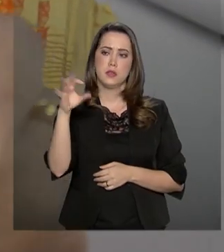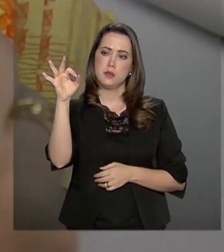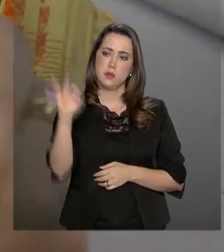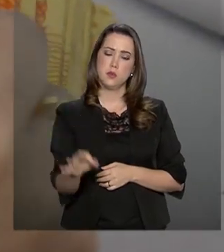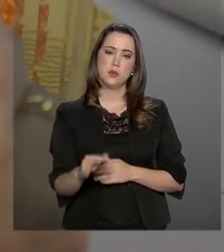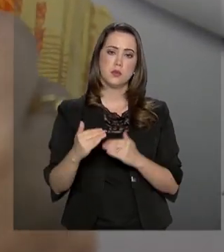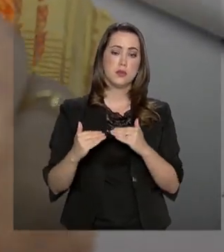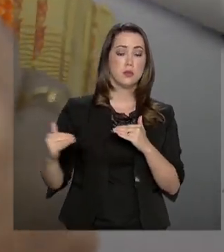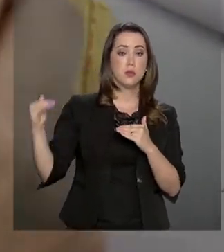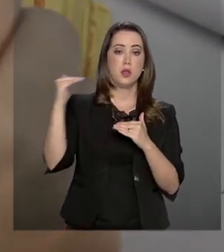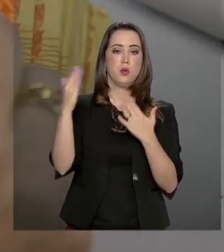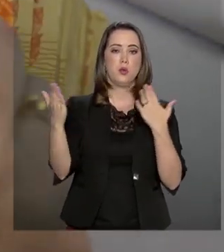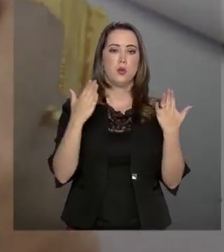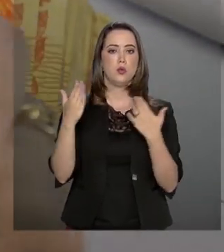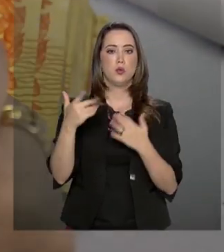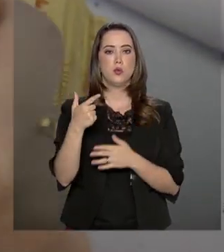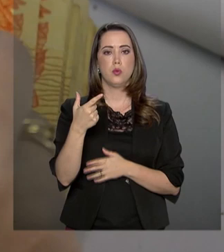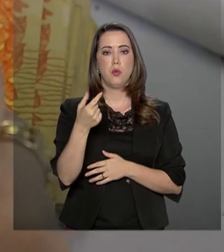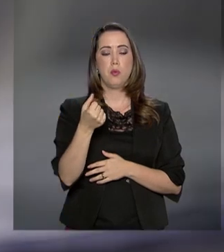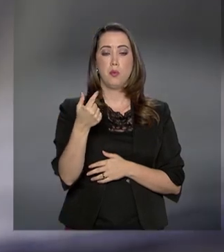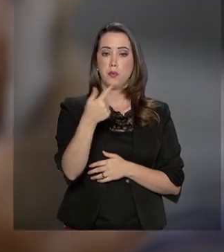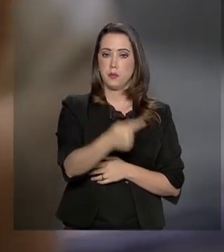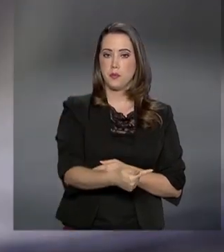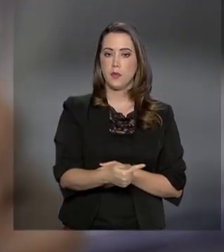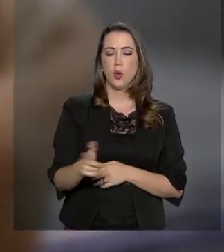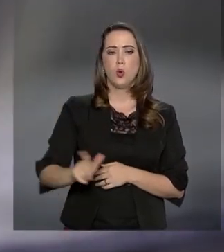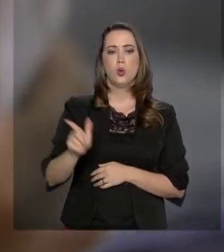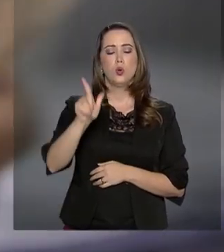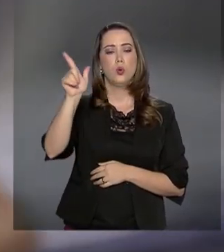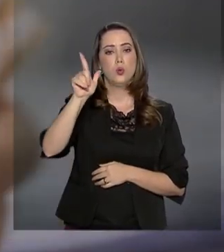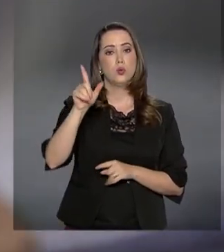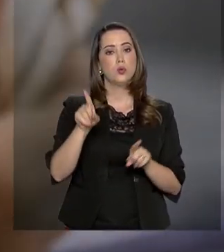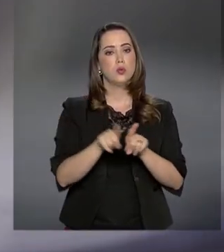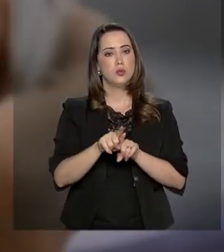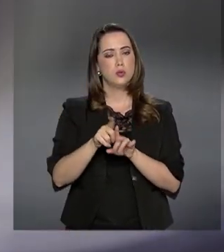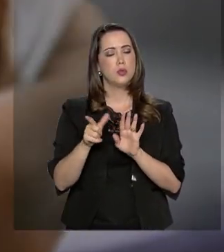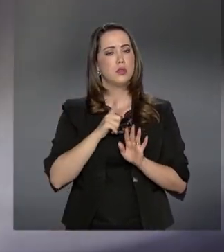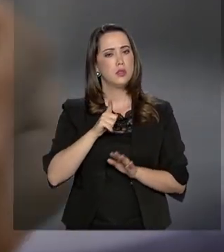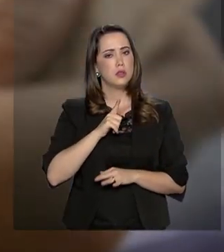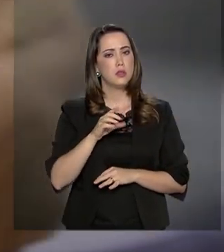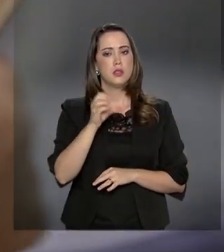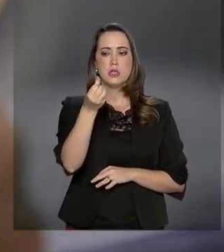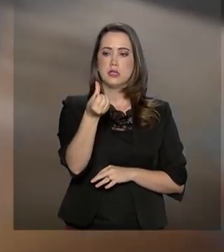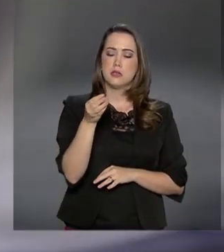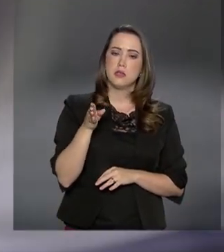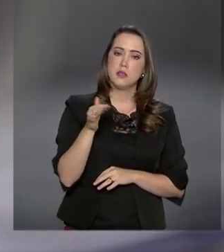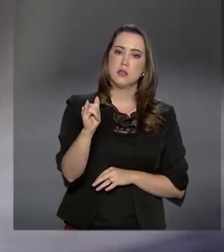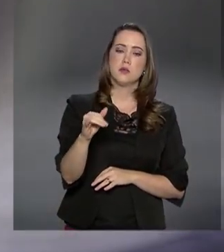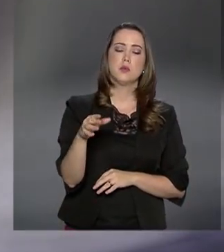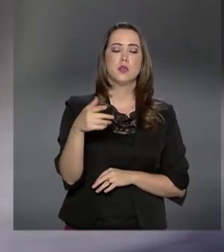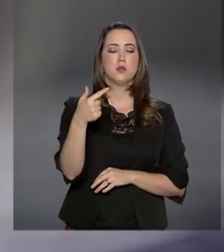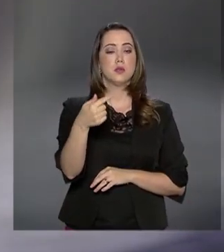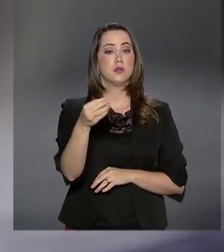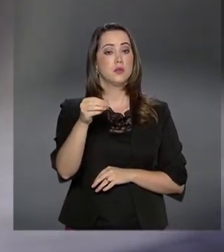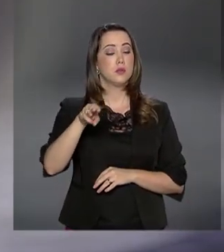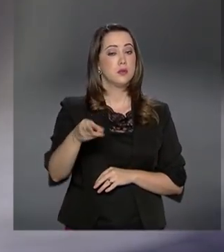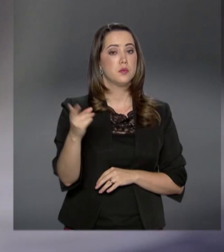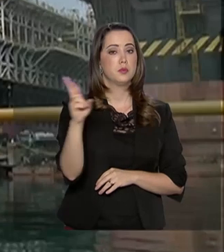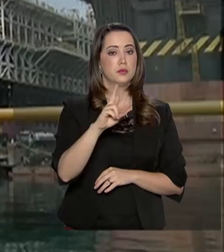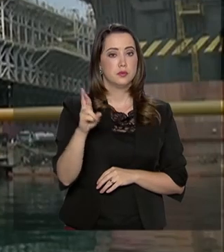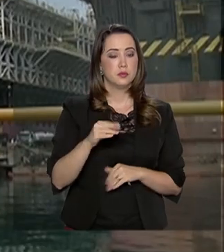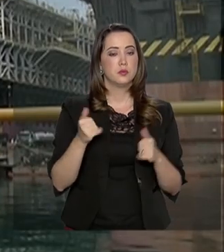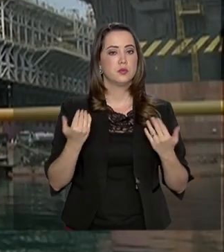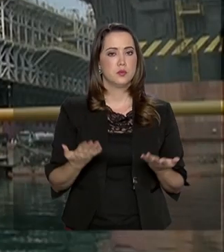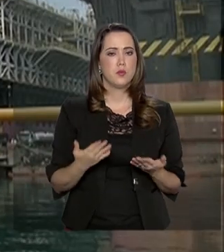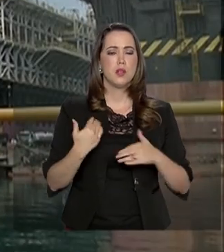maior em relação a 2017. O lucro líquido registrado foi de 6,7 bilhões de reais.